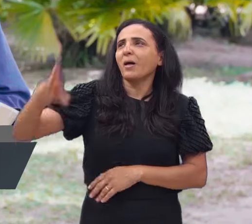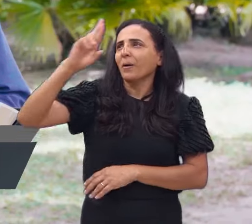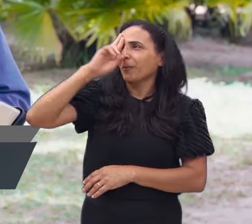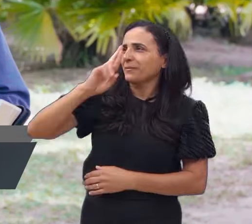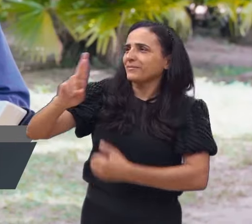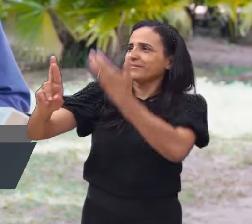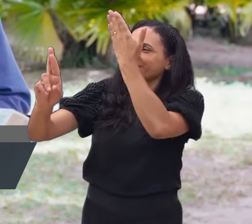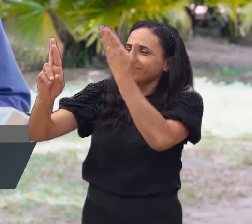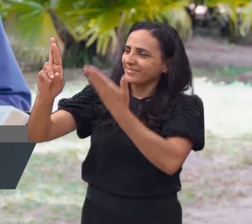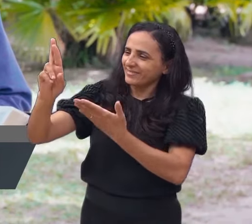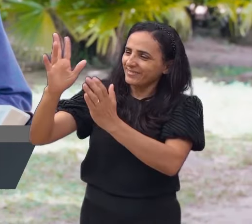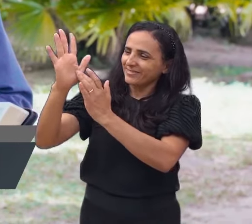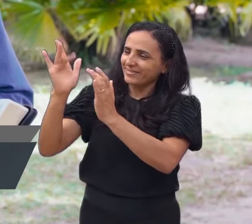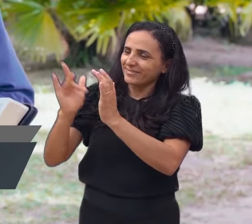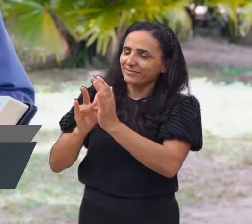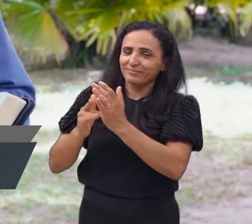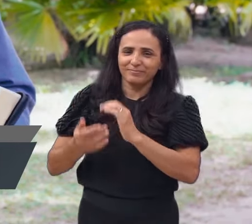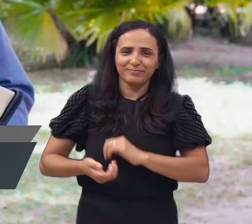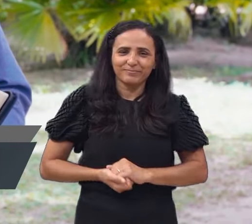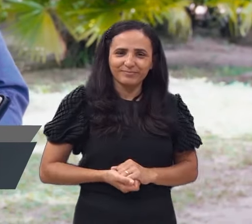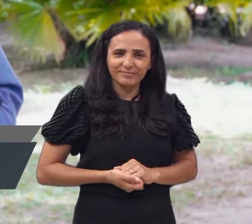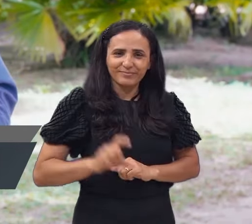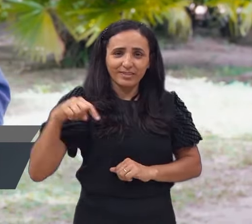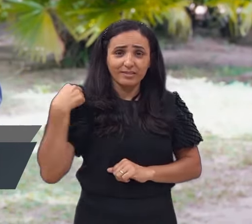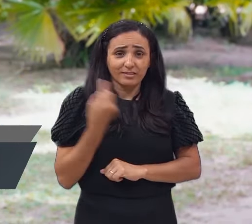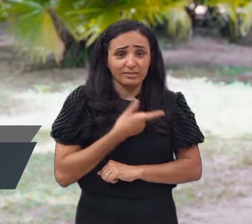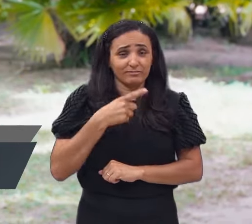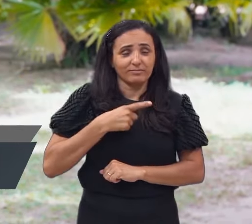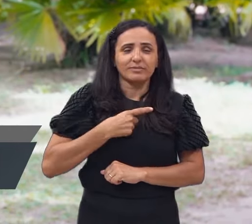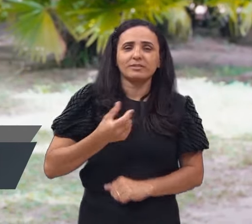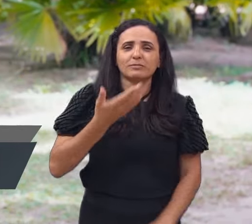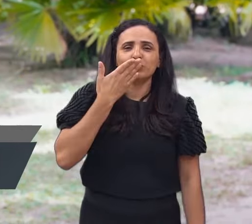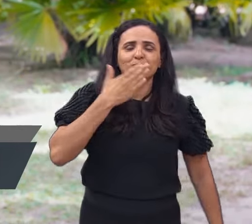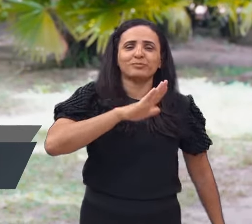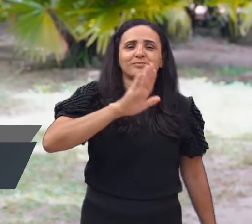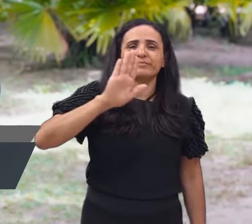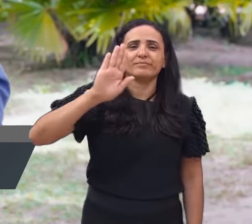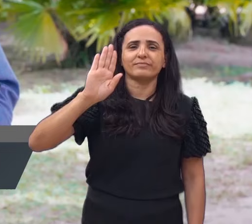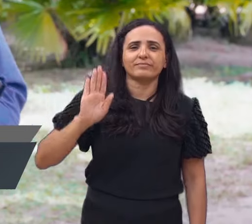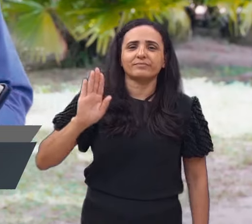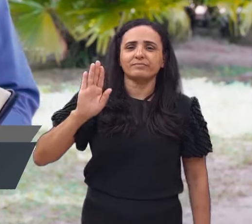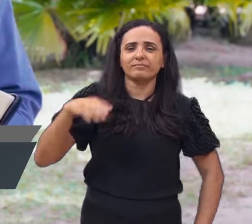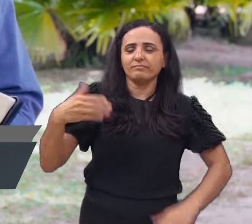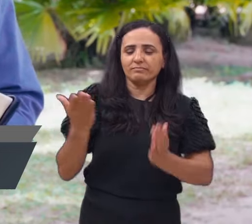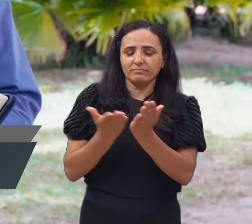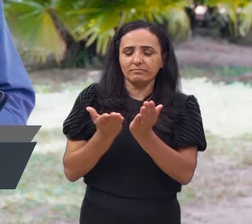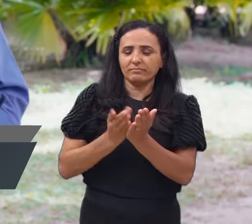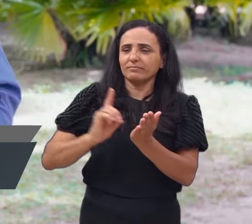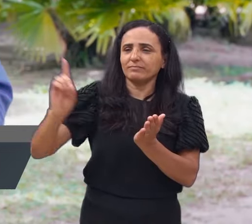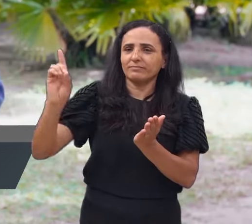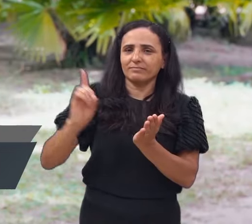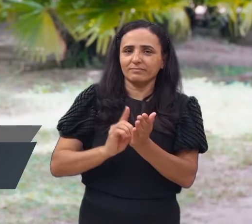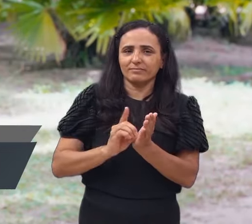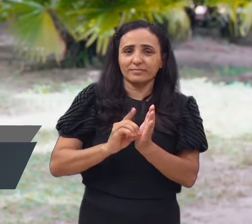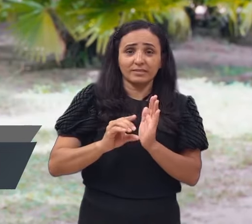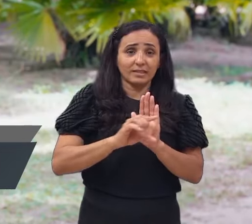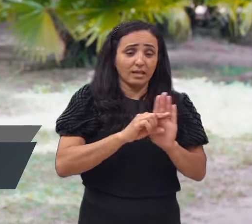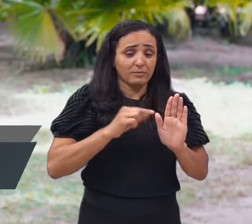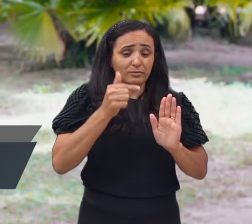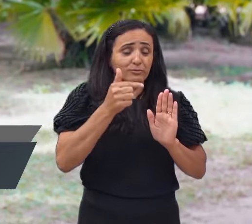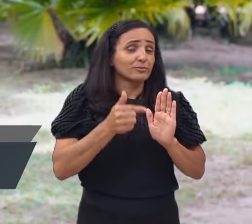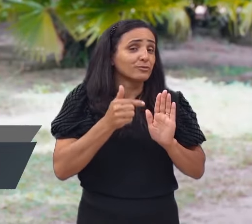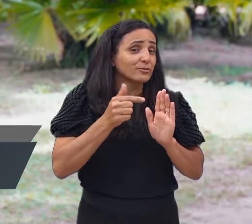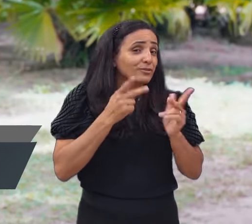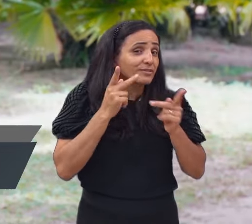Senhor, glória a Deus. E nesta promessa que nós temos do Pai, a palavra do Senhor vai nos dizer, capítulo